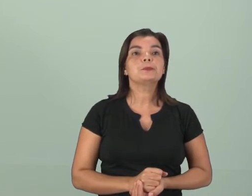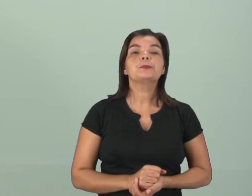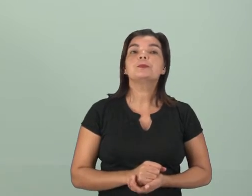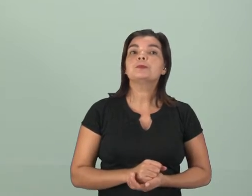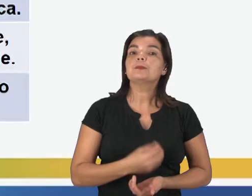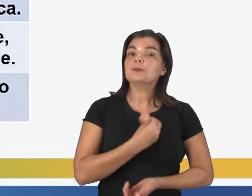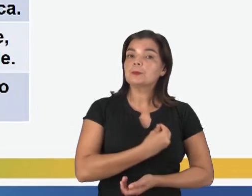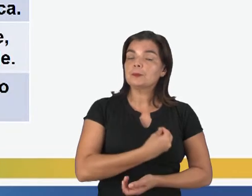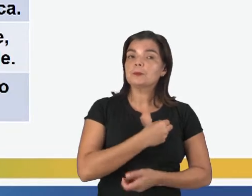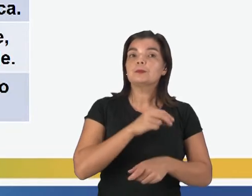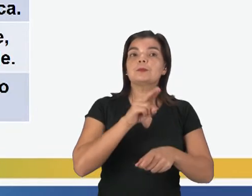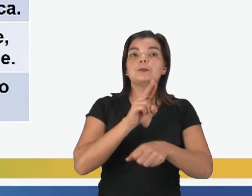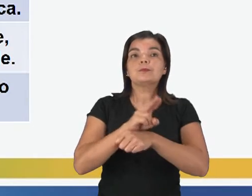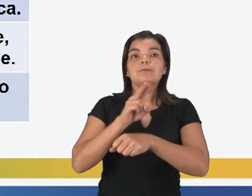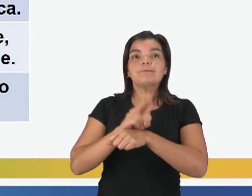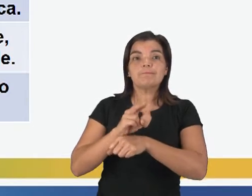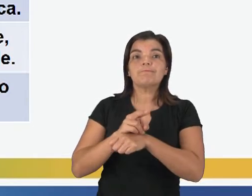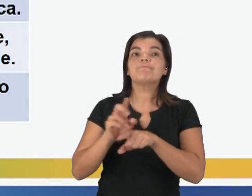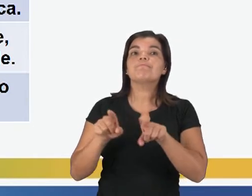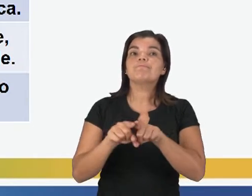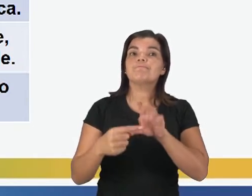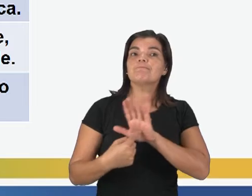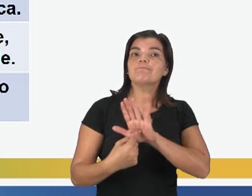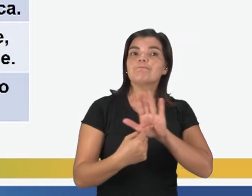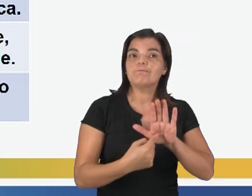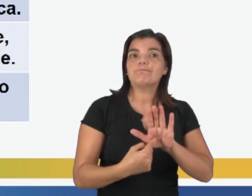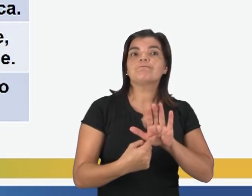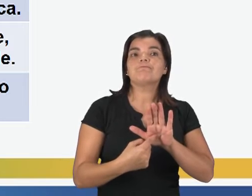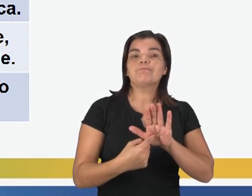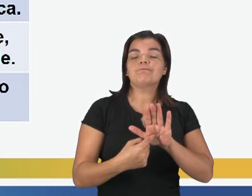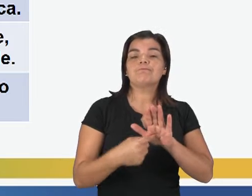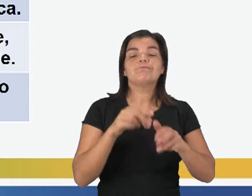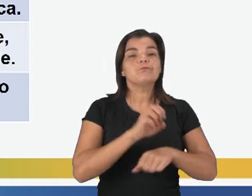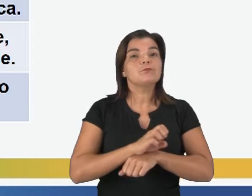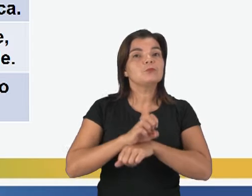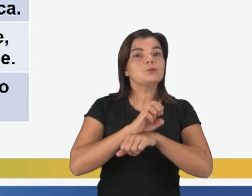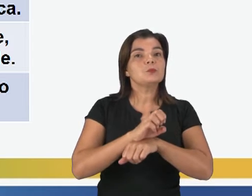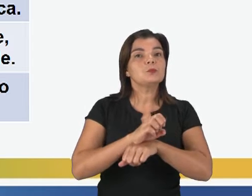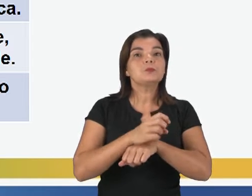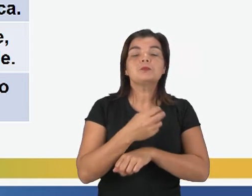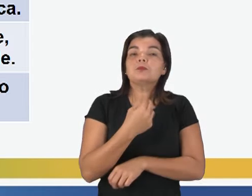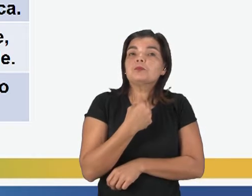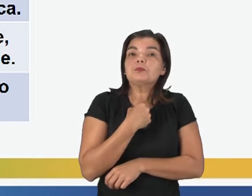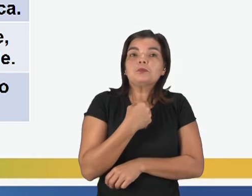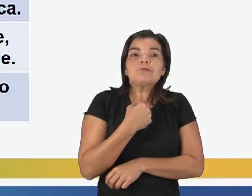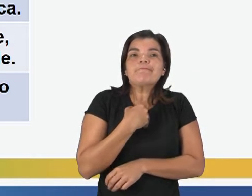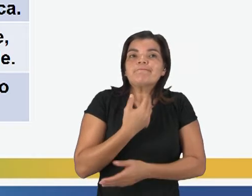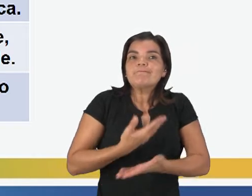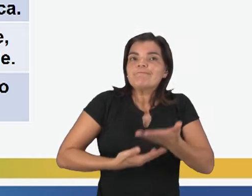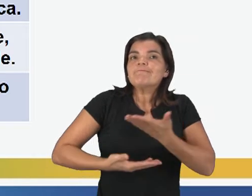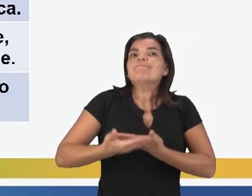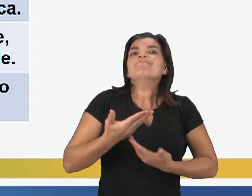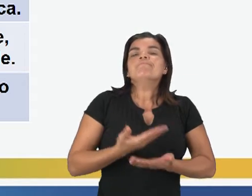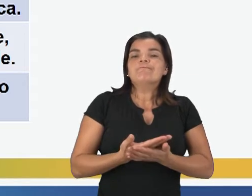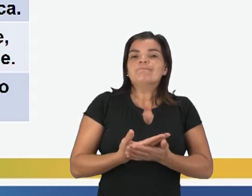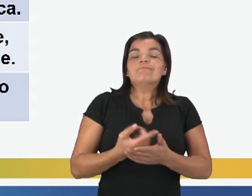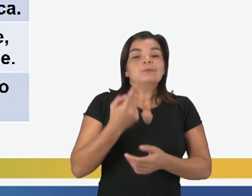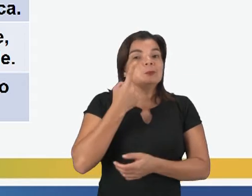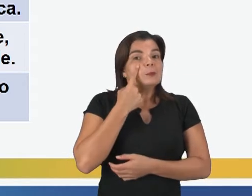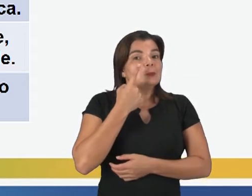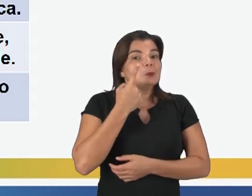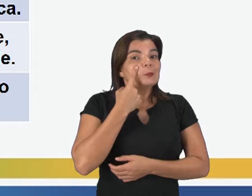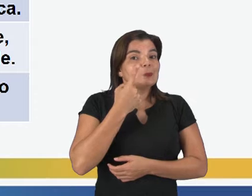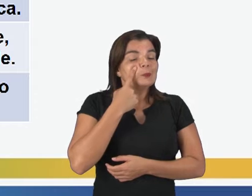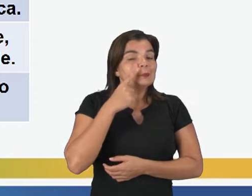religiões precisam zelar por sua independência em relação ao Estado, sem que, indevidamente, queiram se valer do Estado para